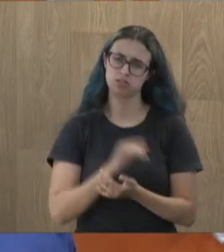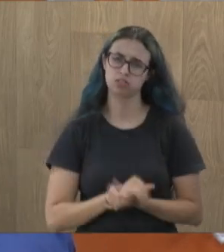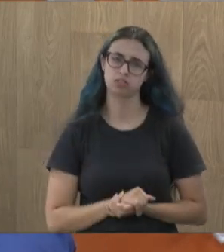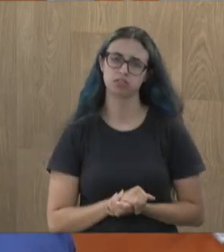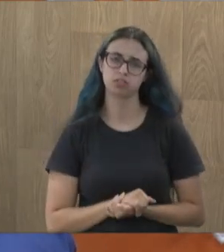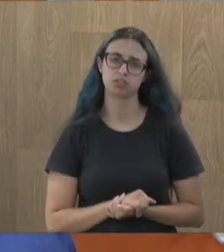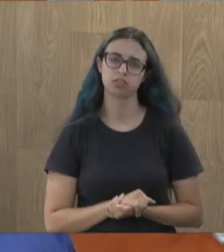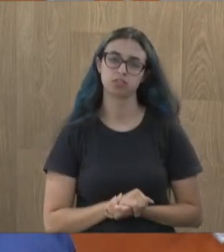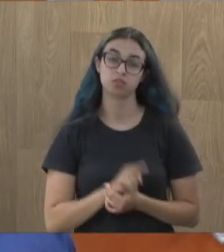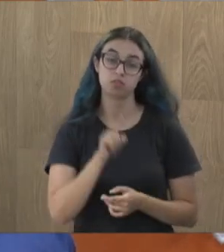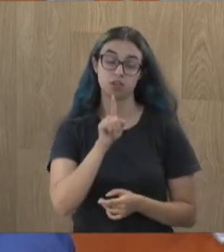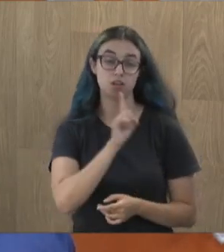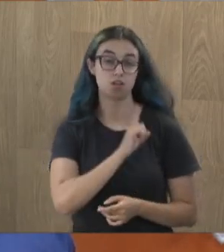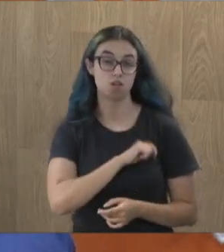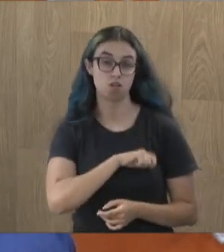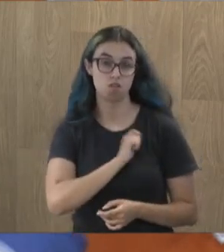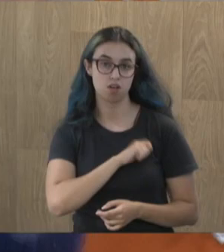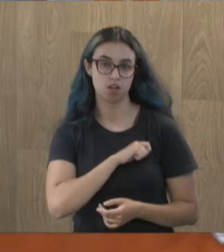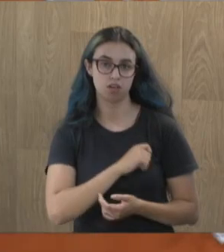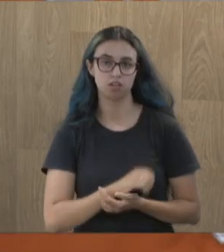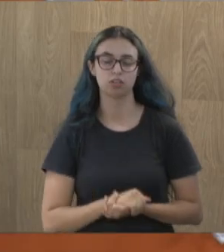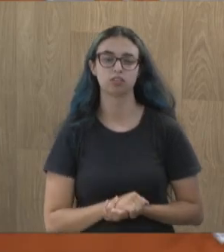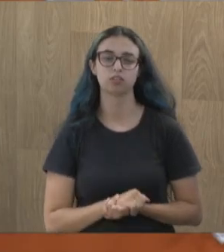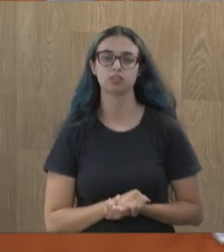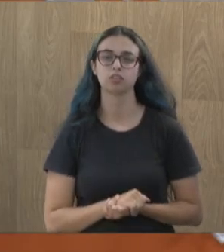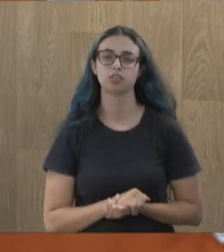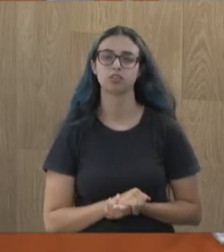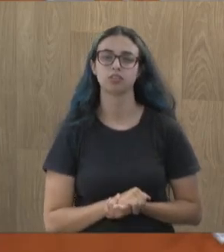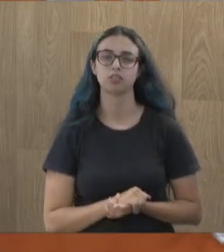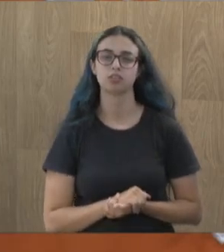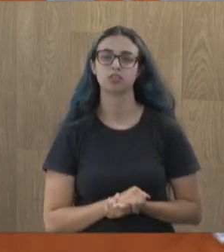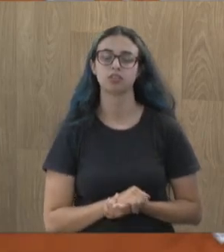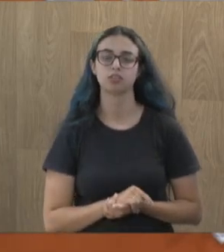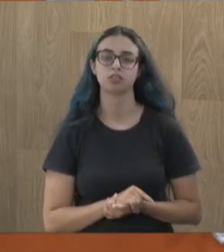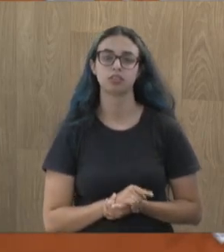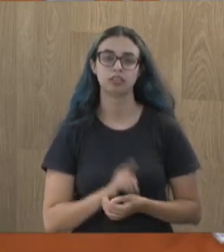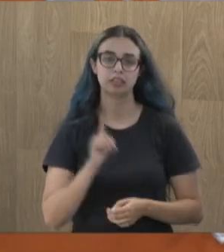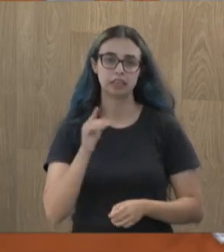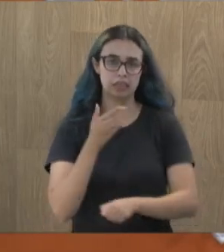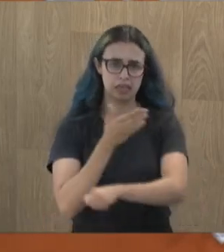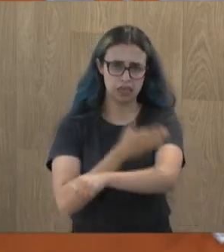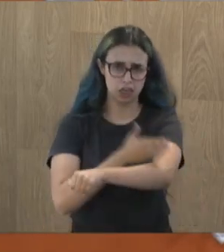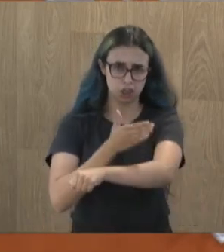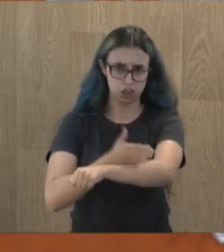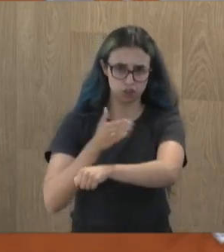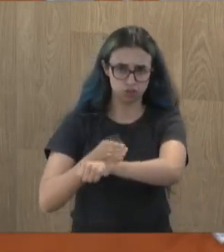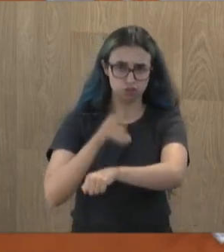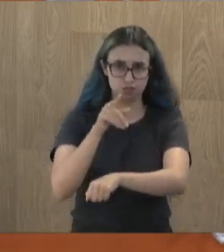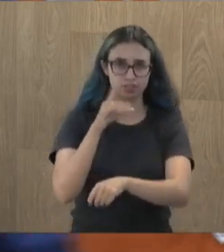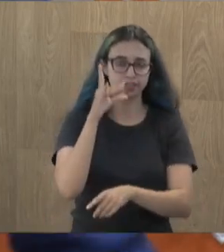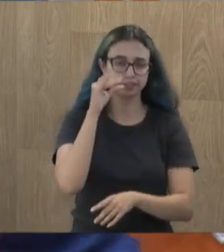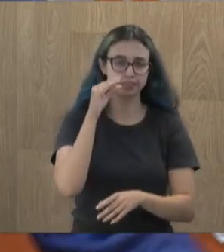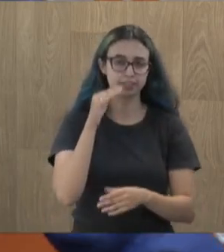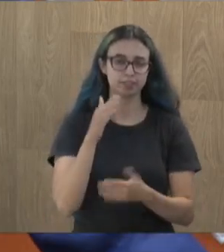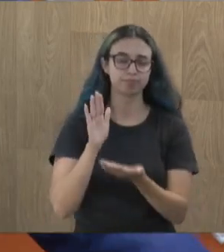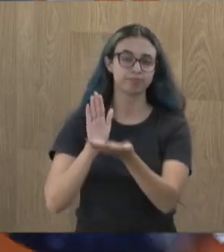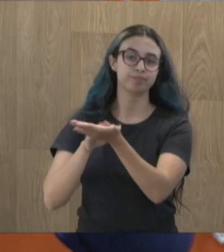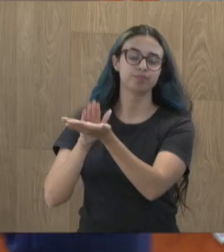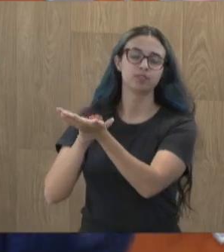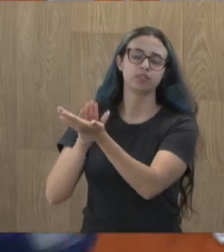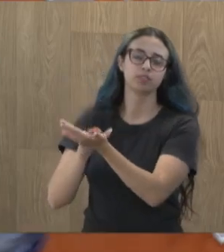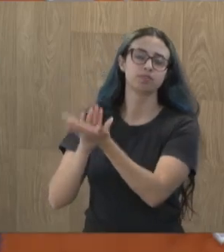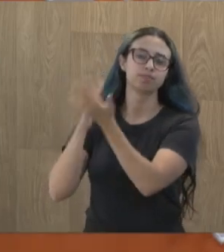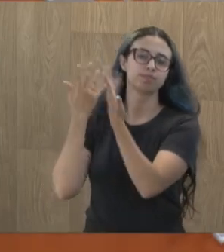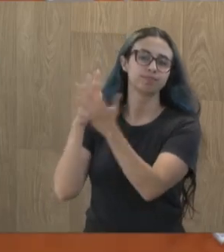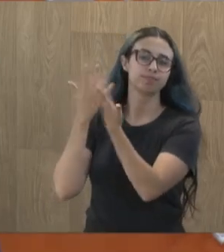Você é um covarde. Pra Carmo do Cajuru, é só palmas! Não é? Mas